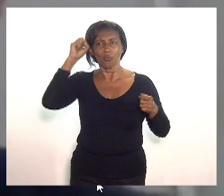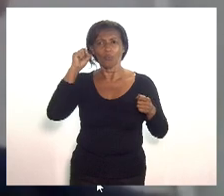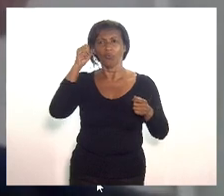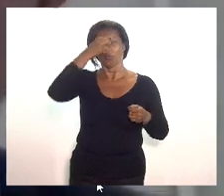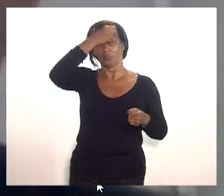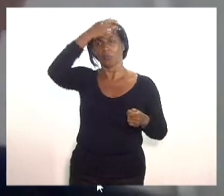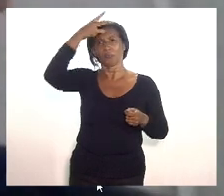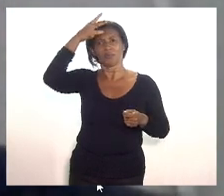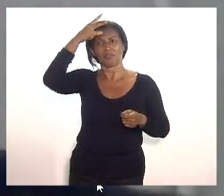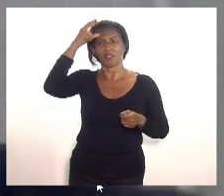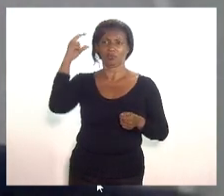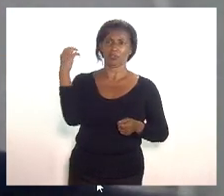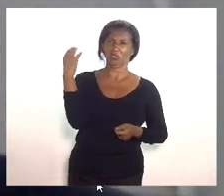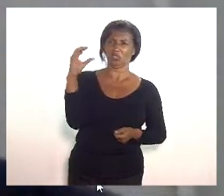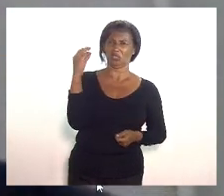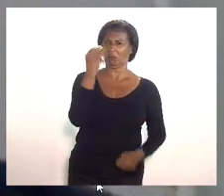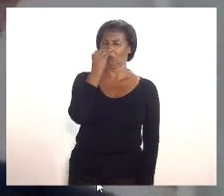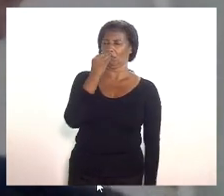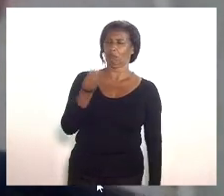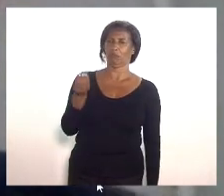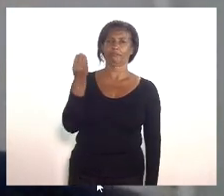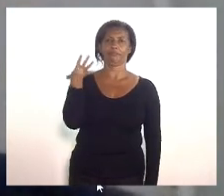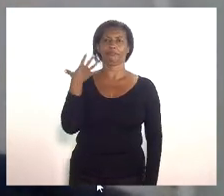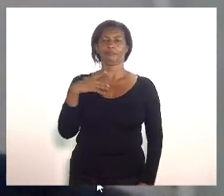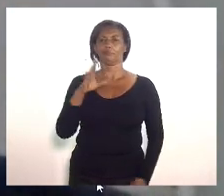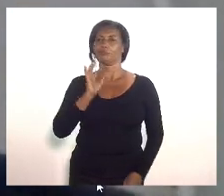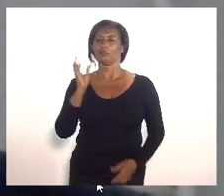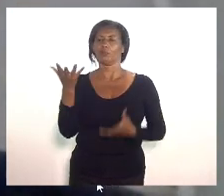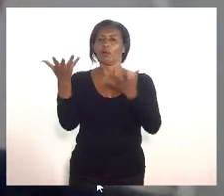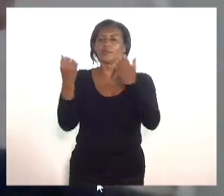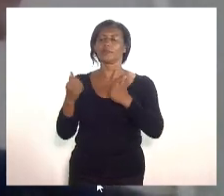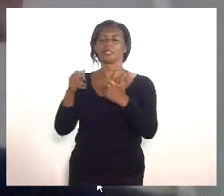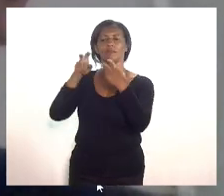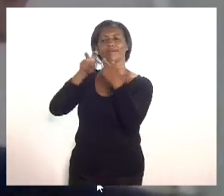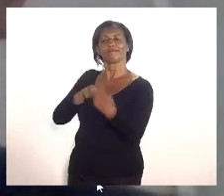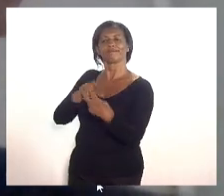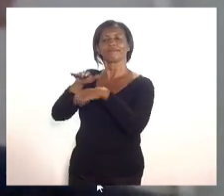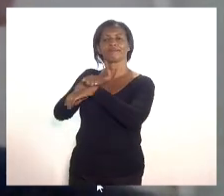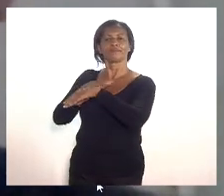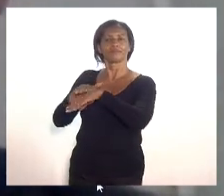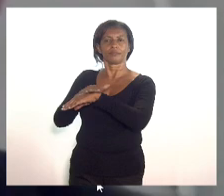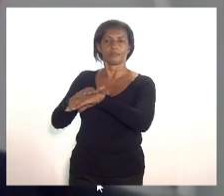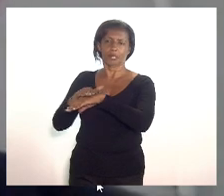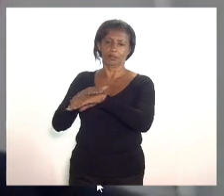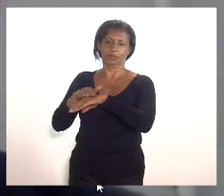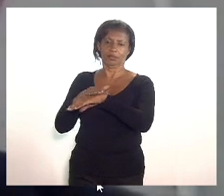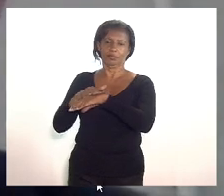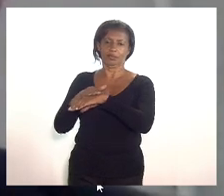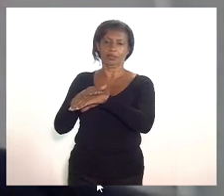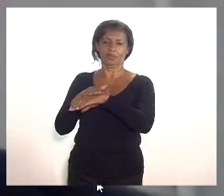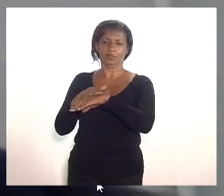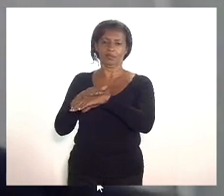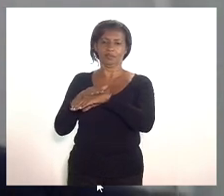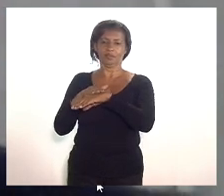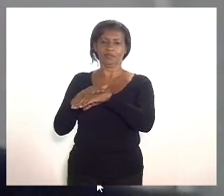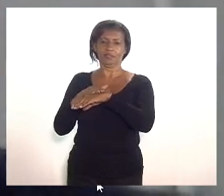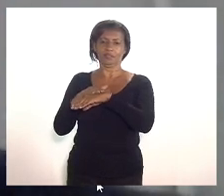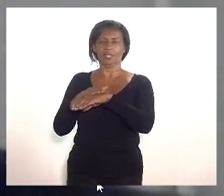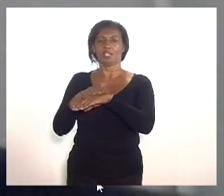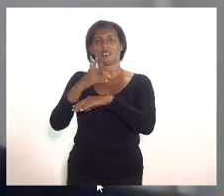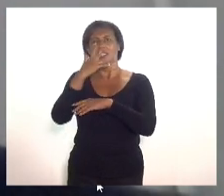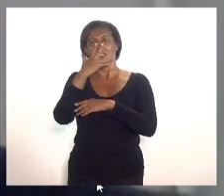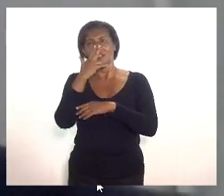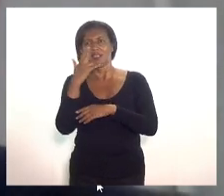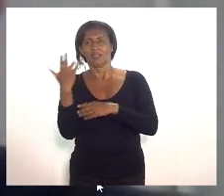a prefeitura ignorar e não receber esse setor econômico que vem ao longo desse tempo se prejudicando muito